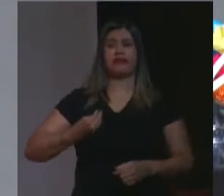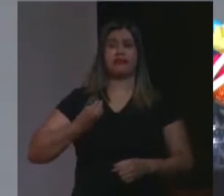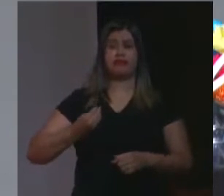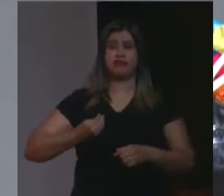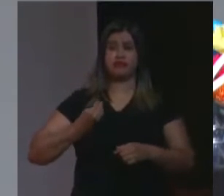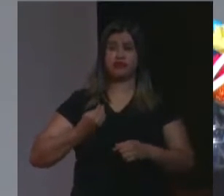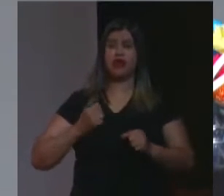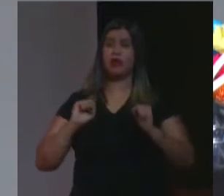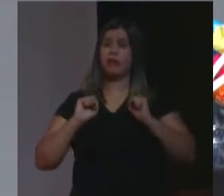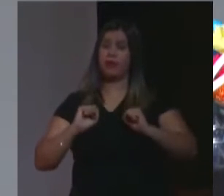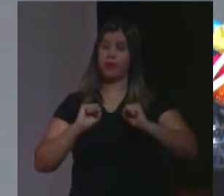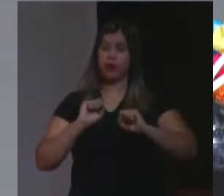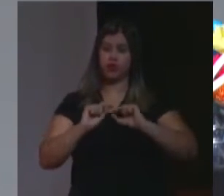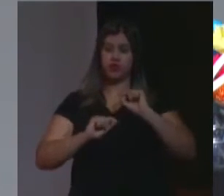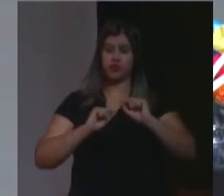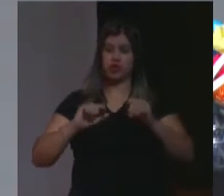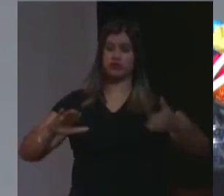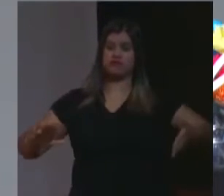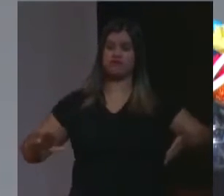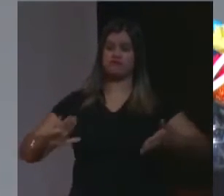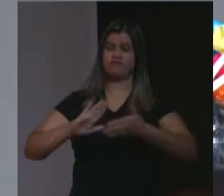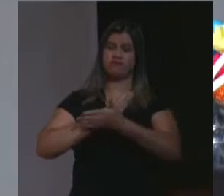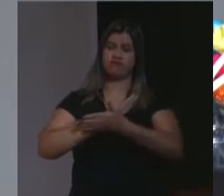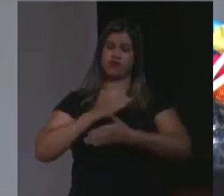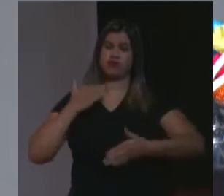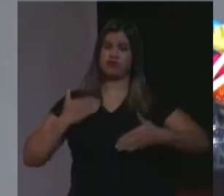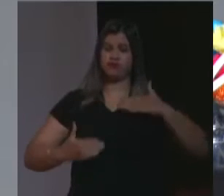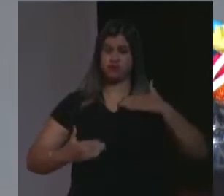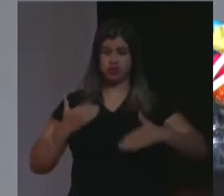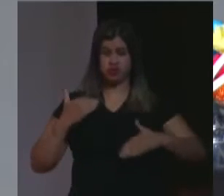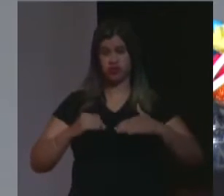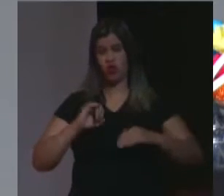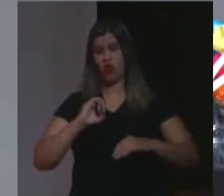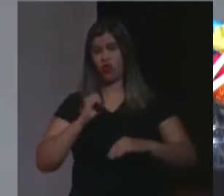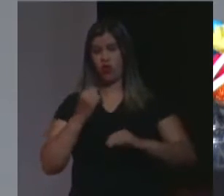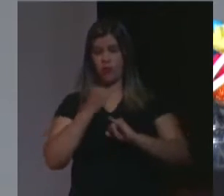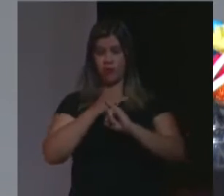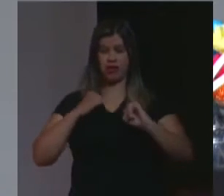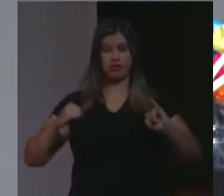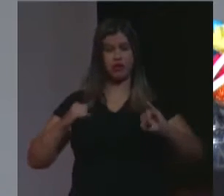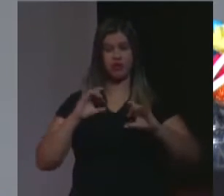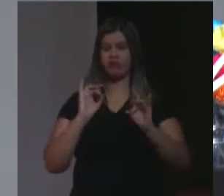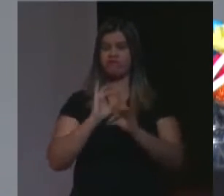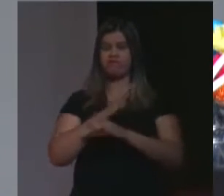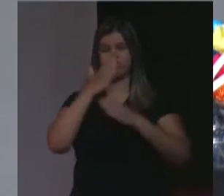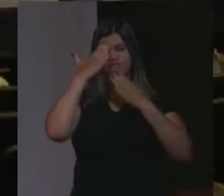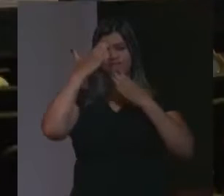ocasionar-lhe a destruição física ou parcial. Só isso, muito obrigada.